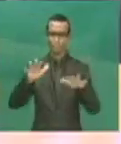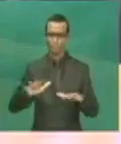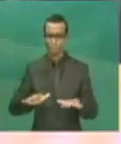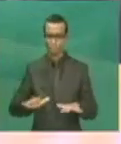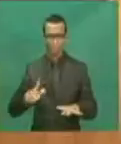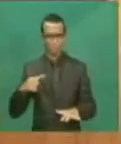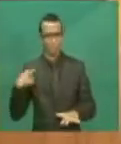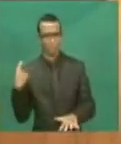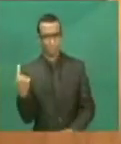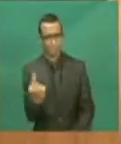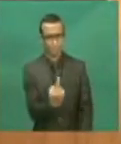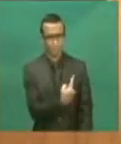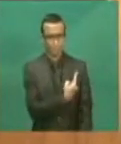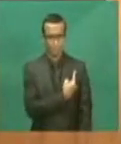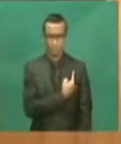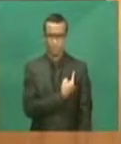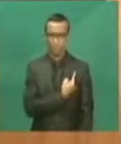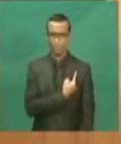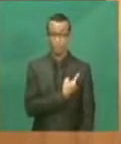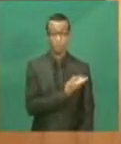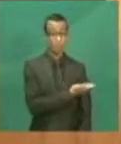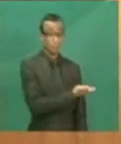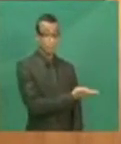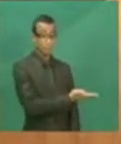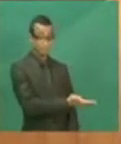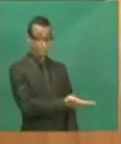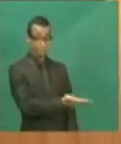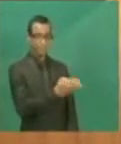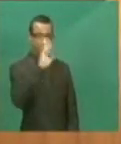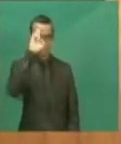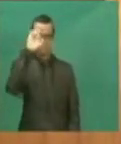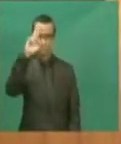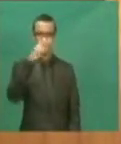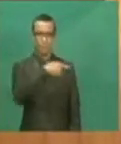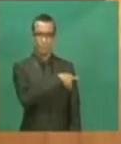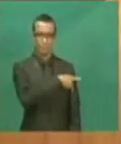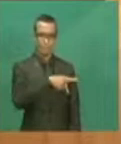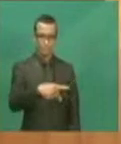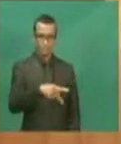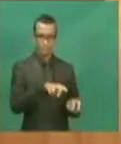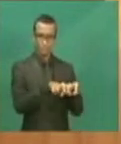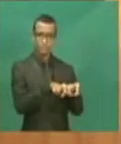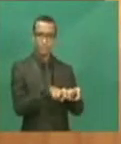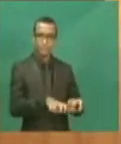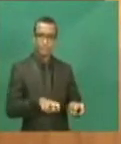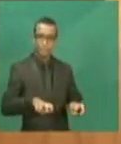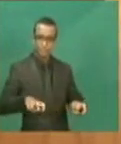Senhores que compõem a mesa, senhores deputados,